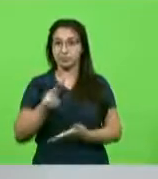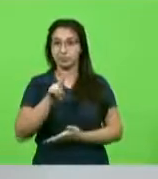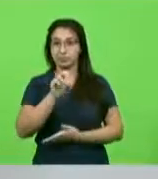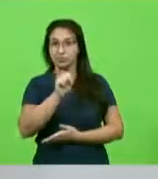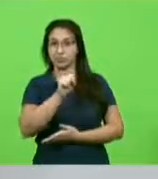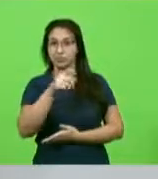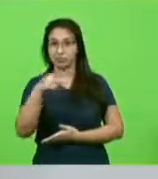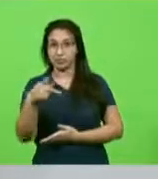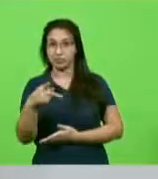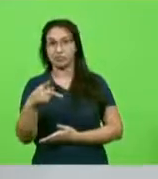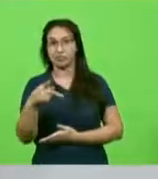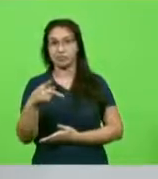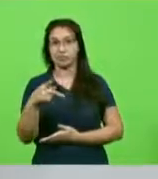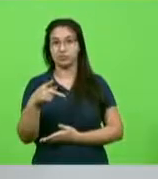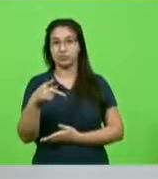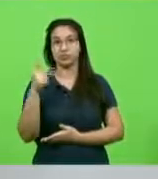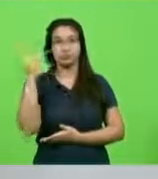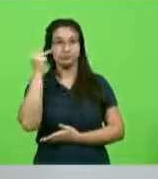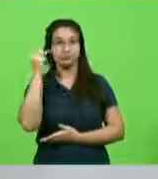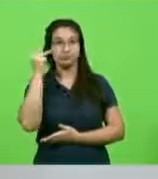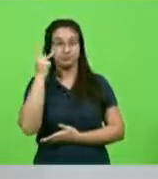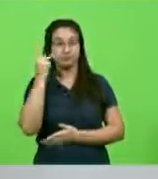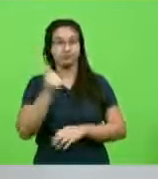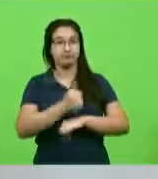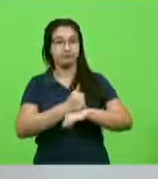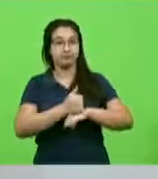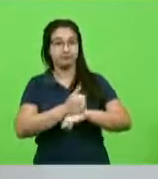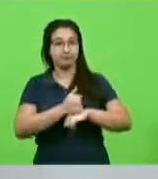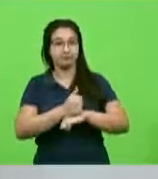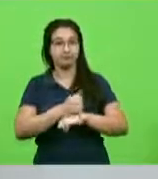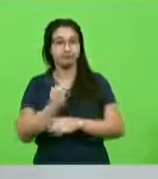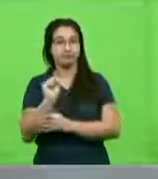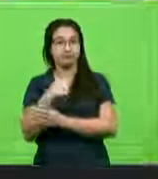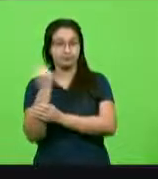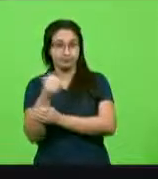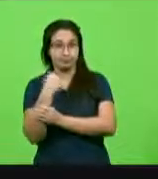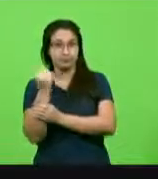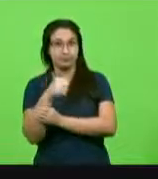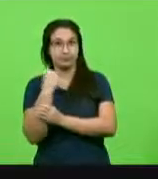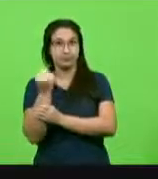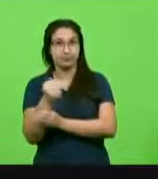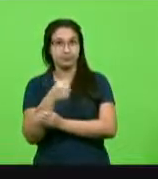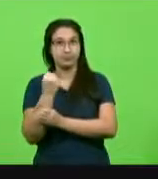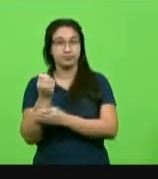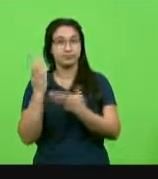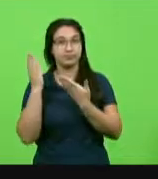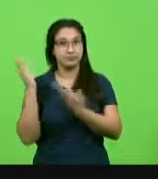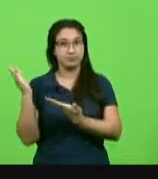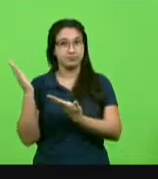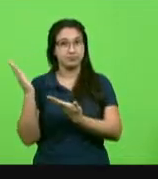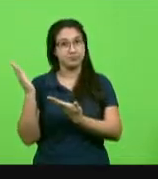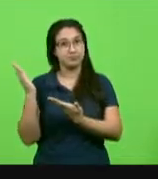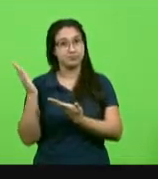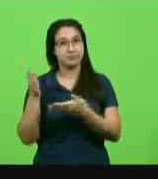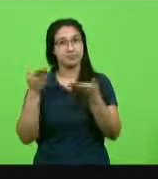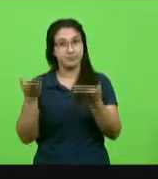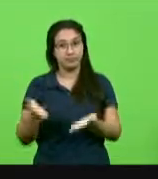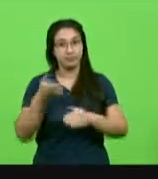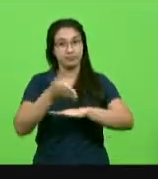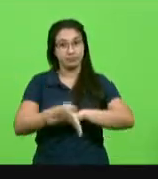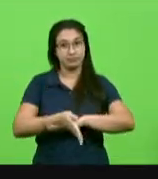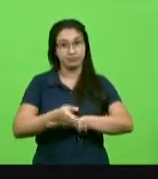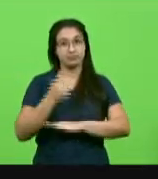O profissional de fisioterapeuta, tem as imagens ali? O profissional de fisioterapeuta que atua